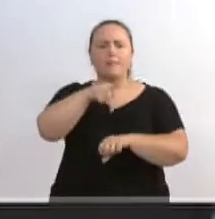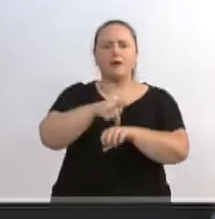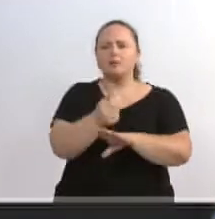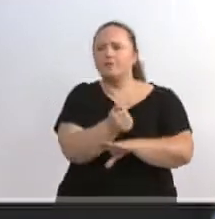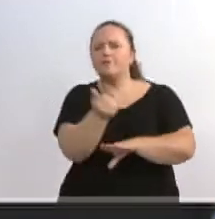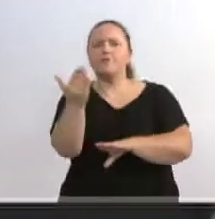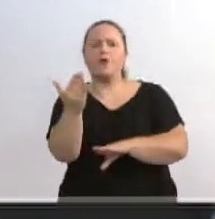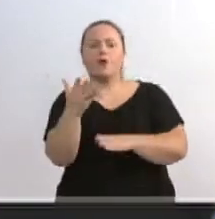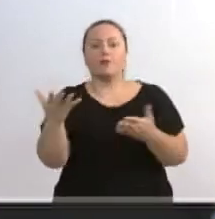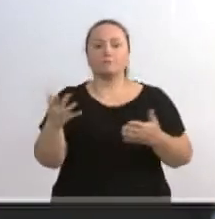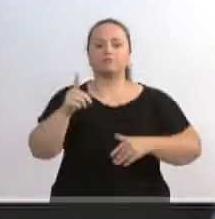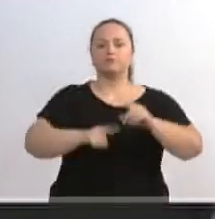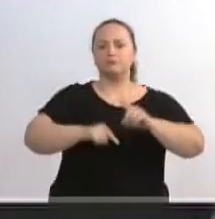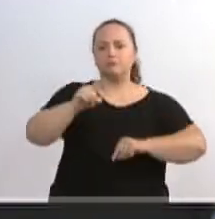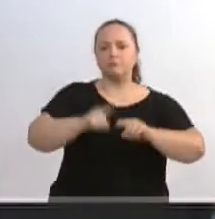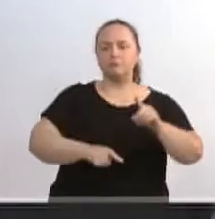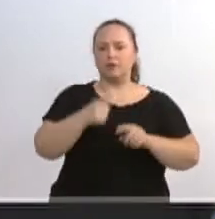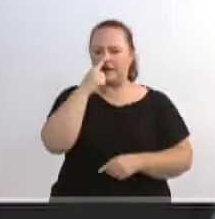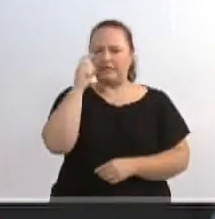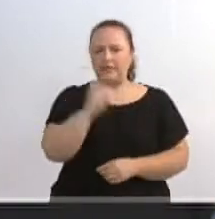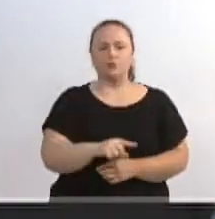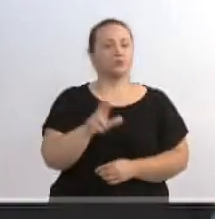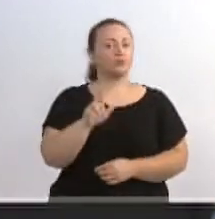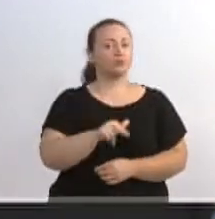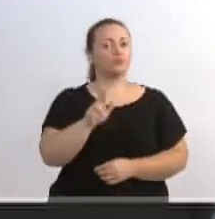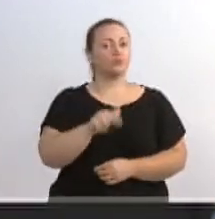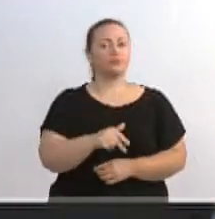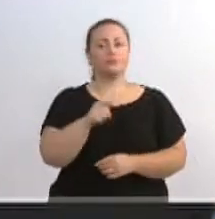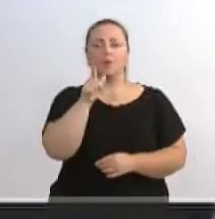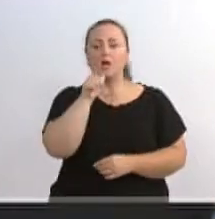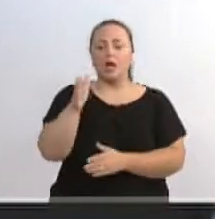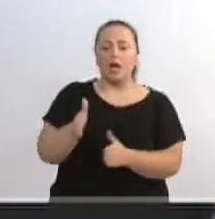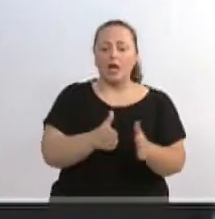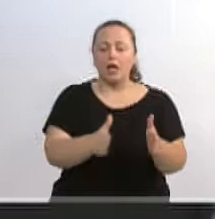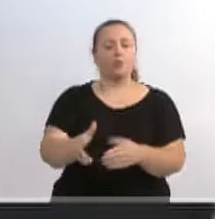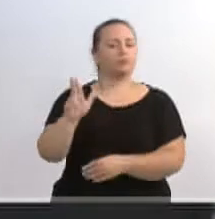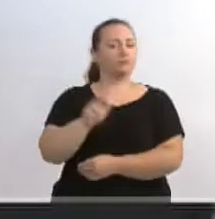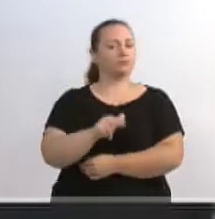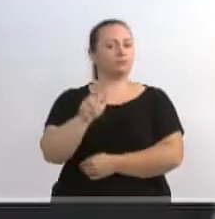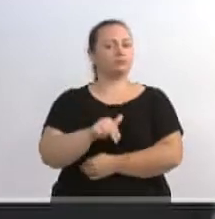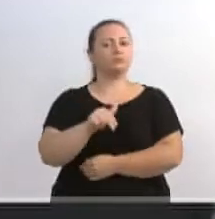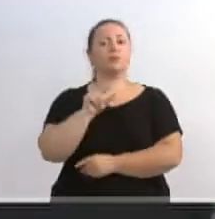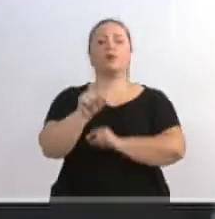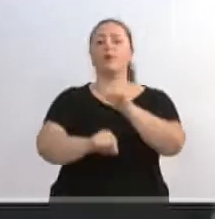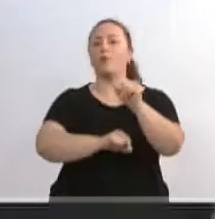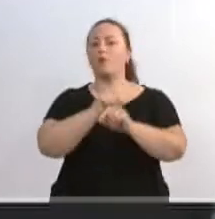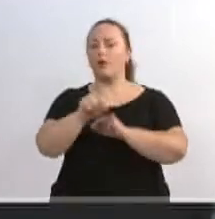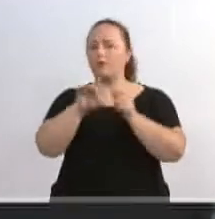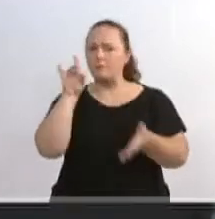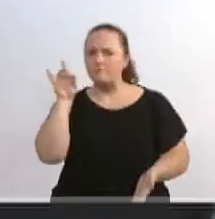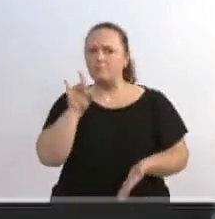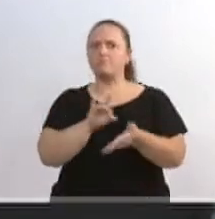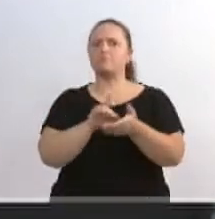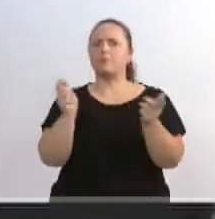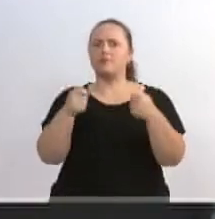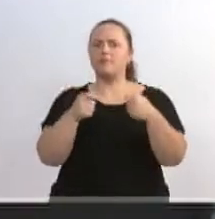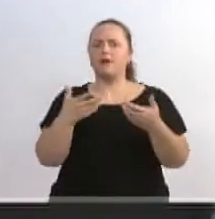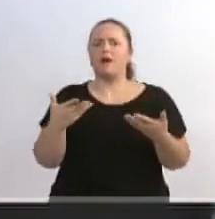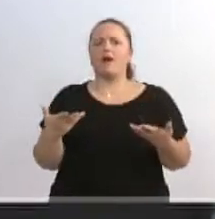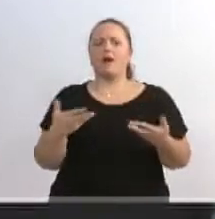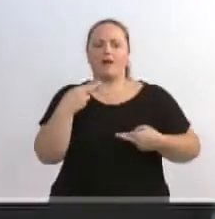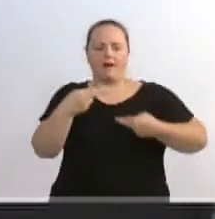esse produto não está sendo jogado nos rios. Ou seja, é um produto que literalmente não